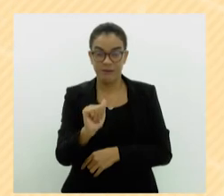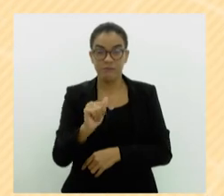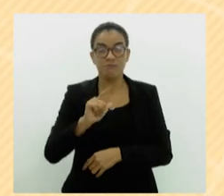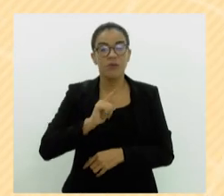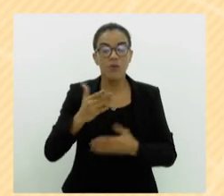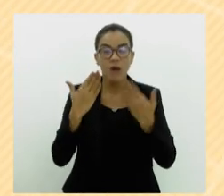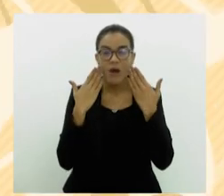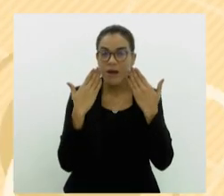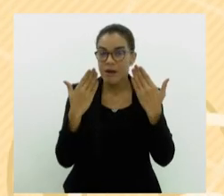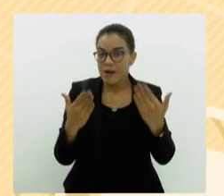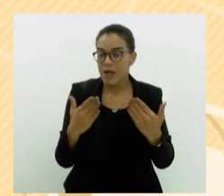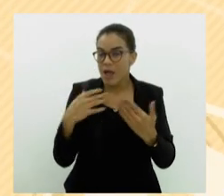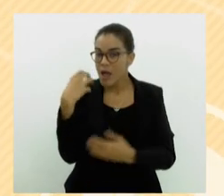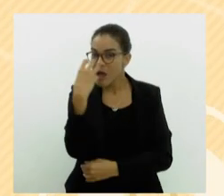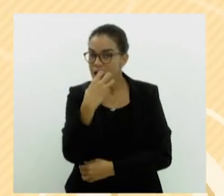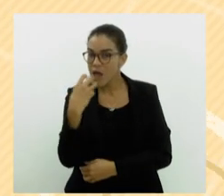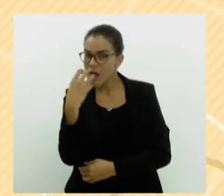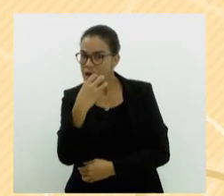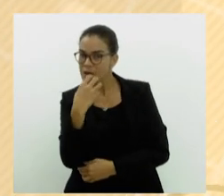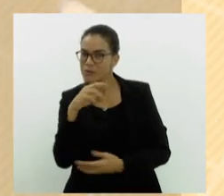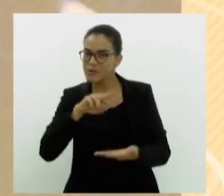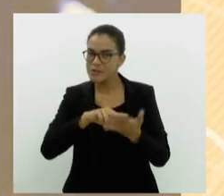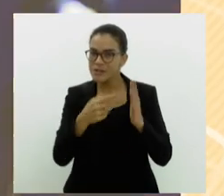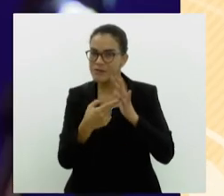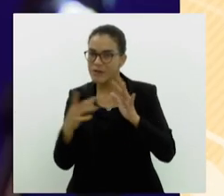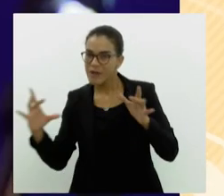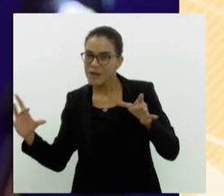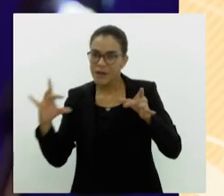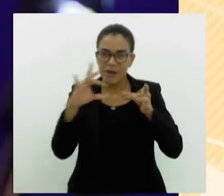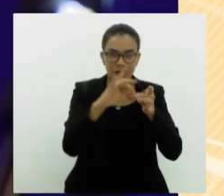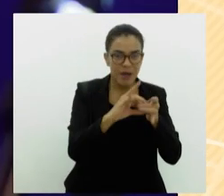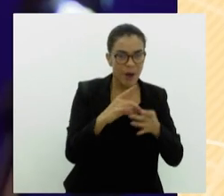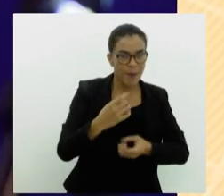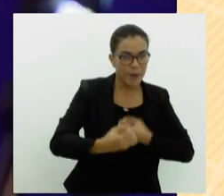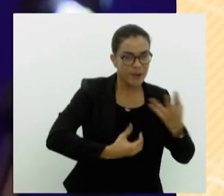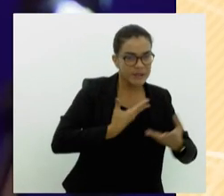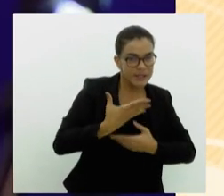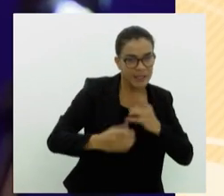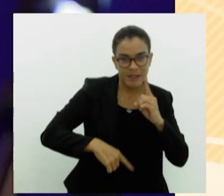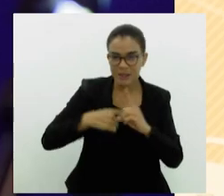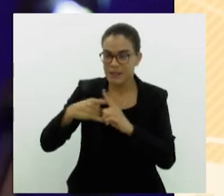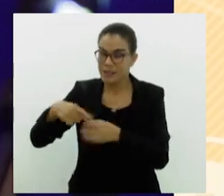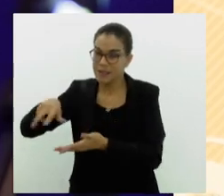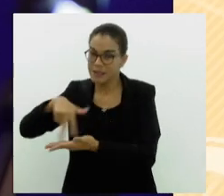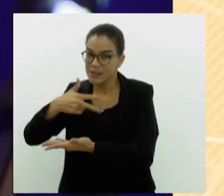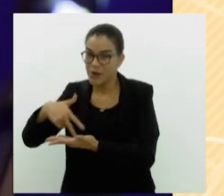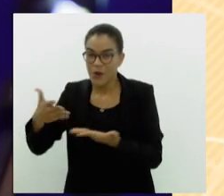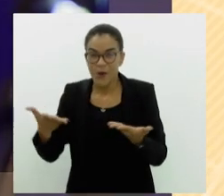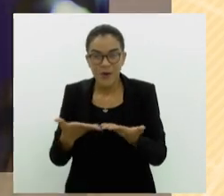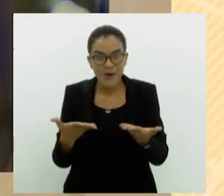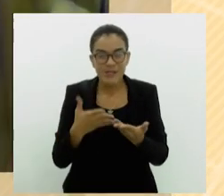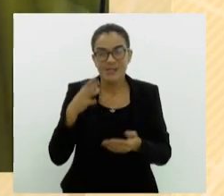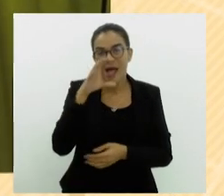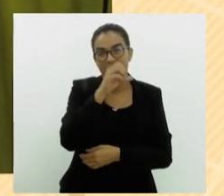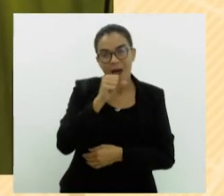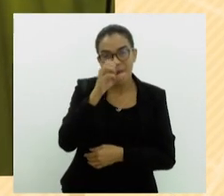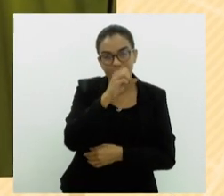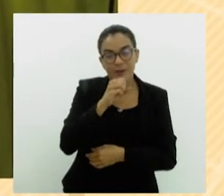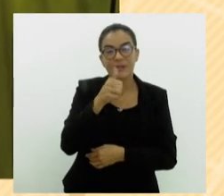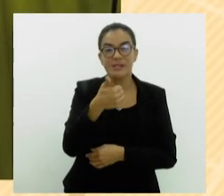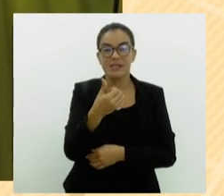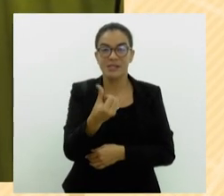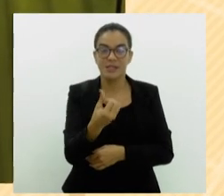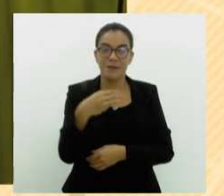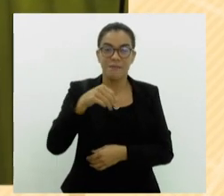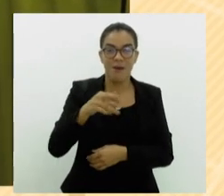apresentação em que a música serve como fio condutor para a poesia e a dança. O show é neste sábado, dia 16 de março, a